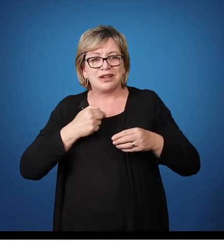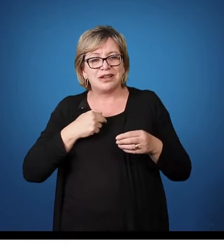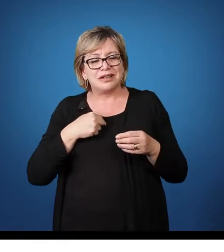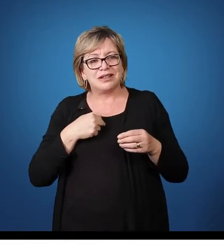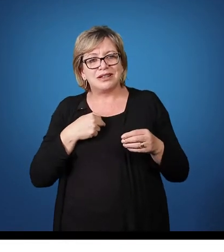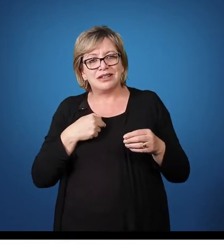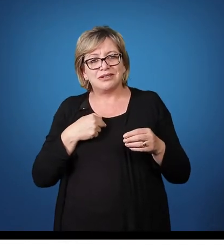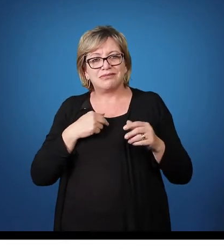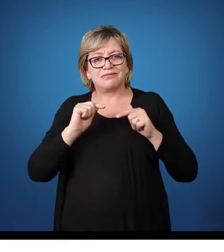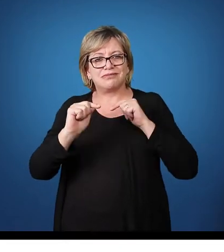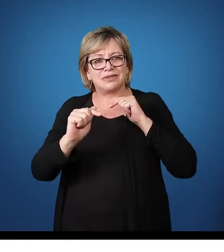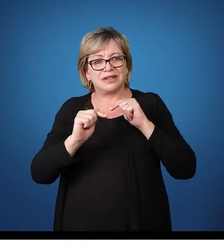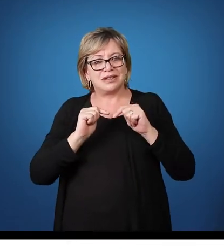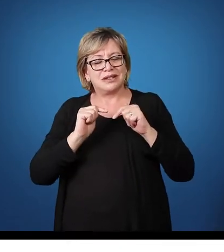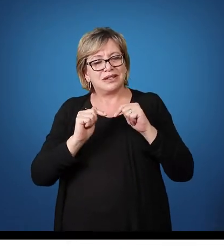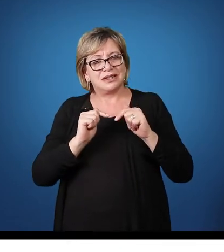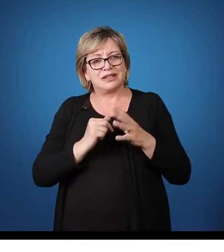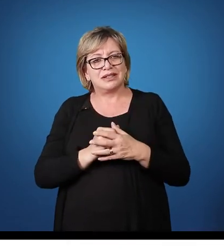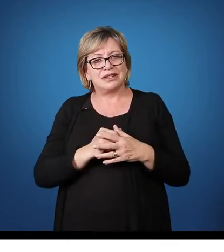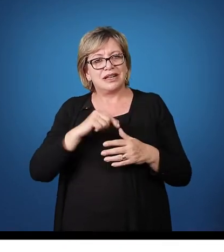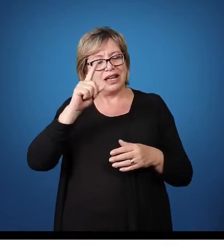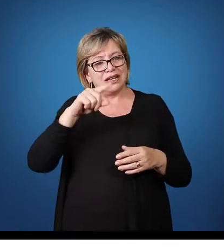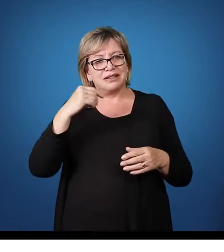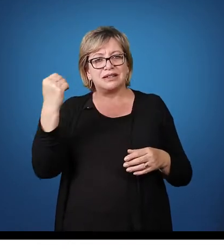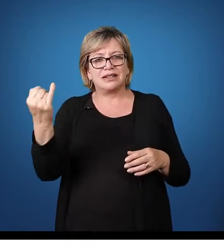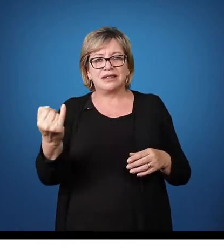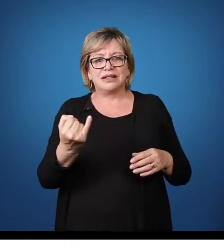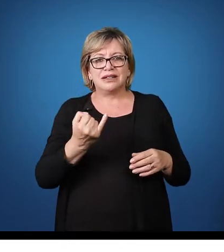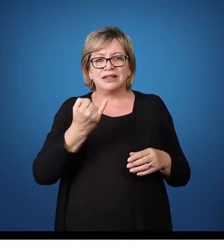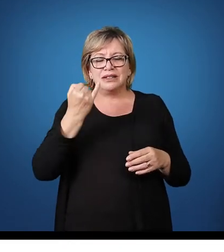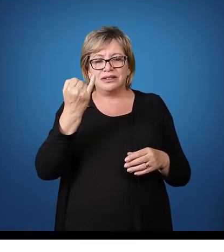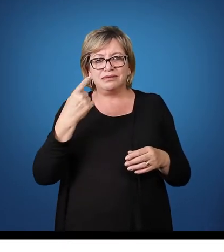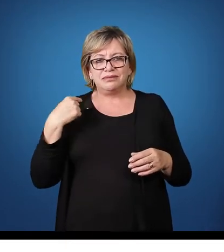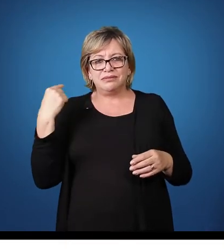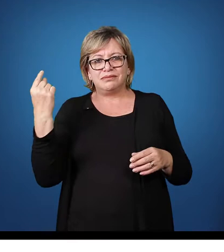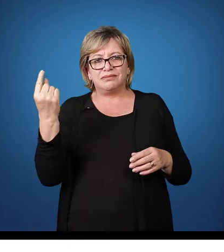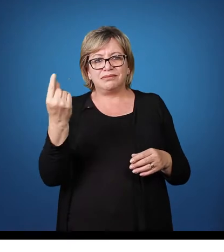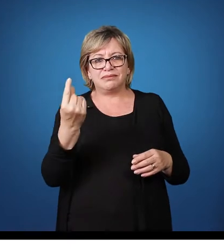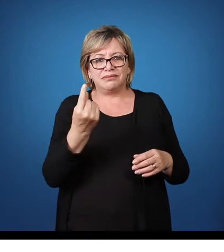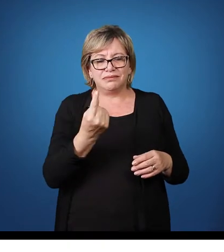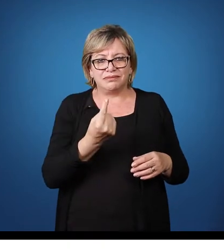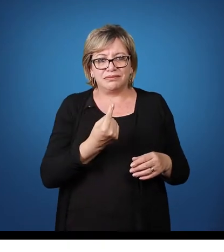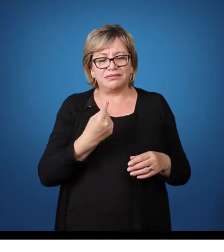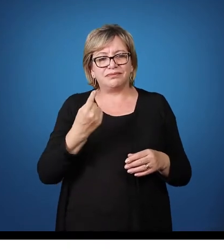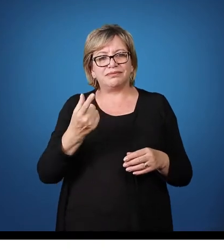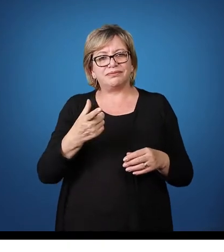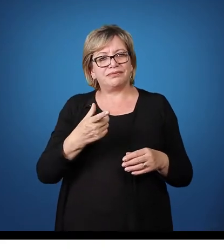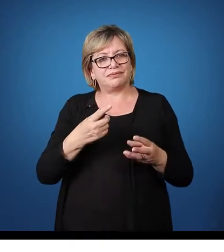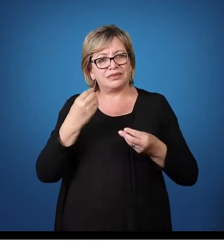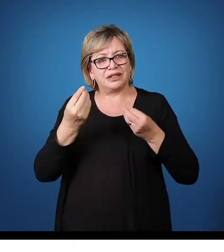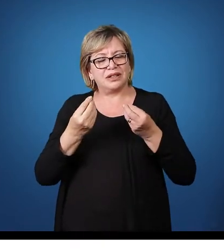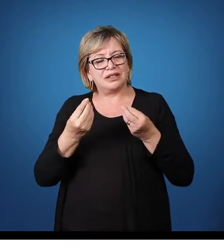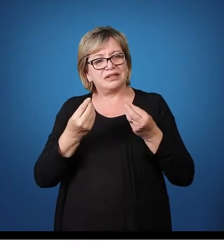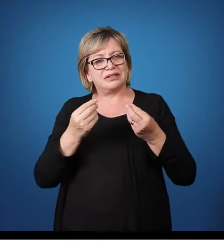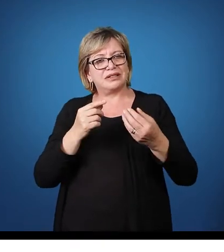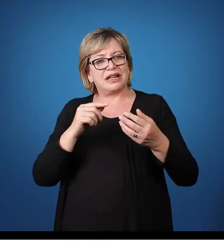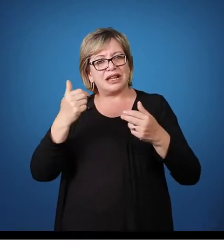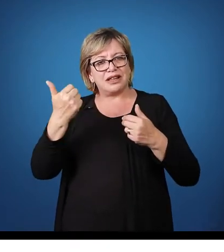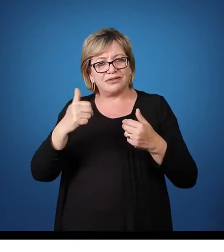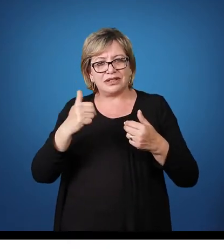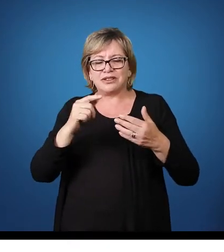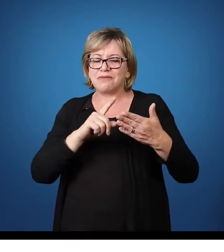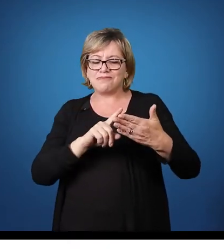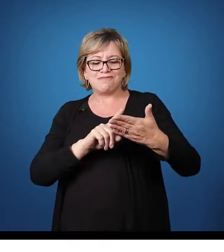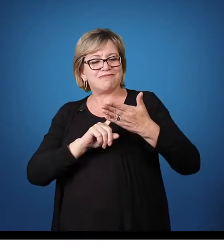estou trabalhando. Então, isso é muito importante para nós. Ela também vai me mostrar alguns